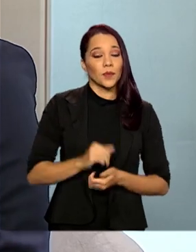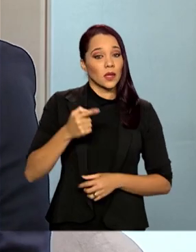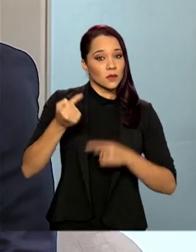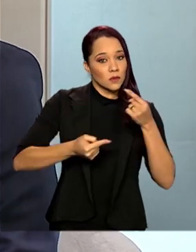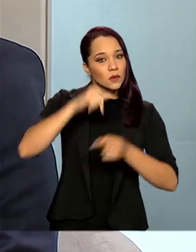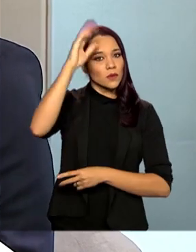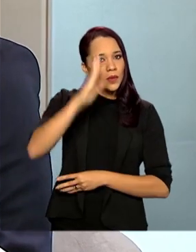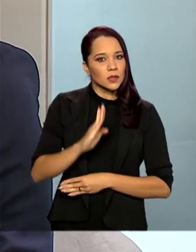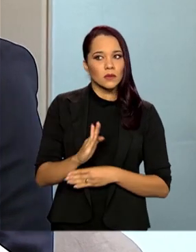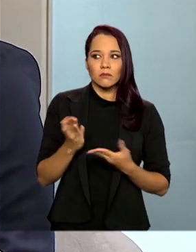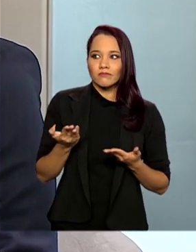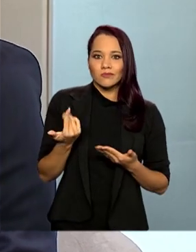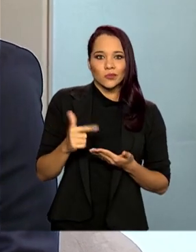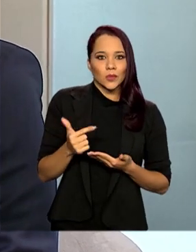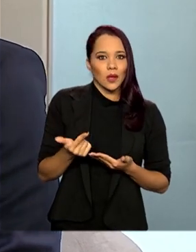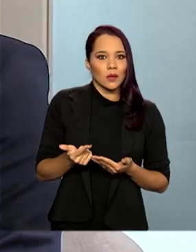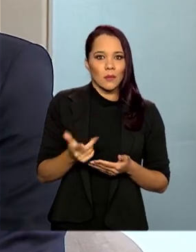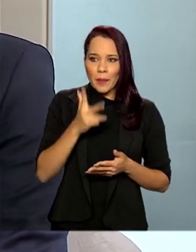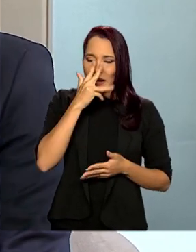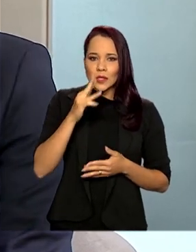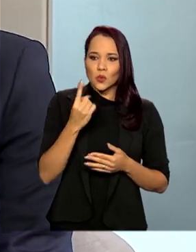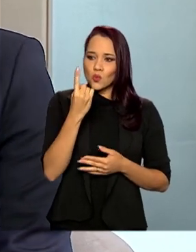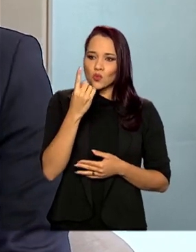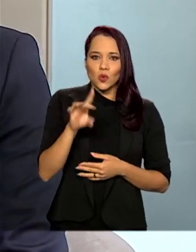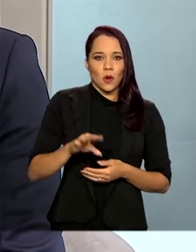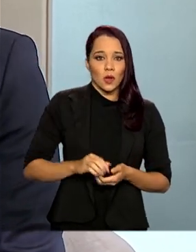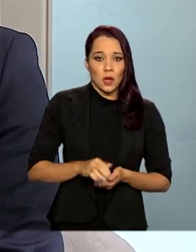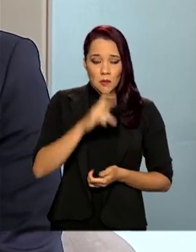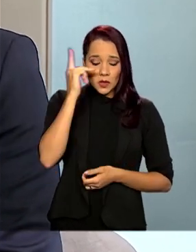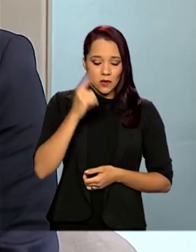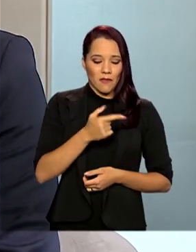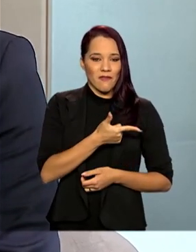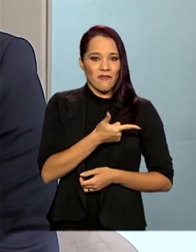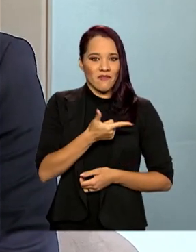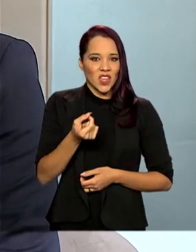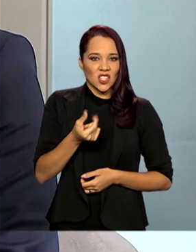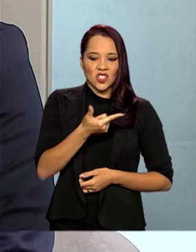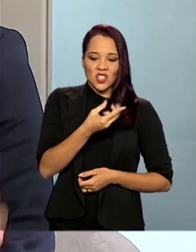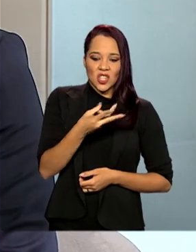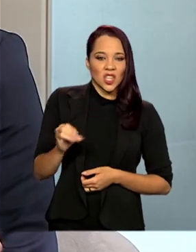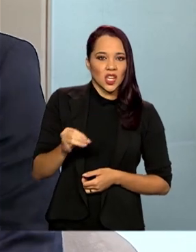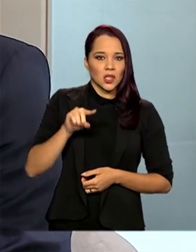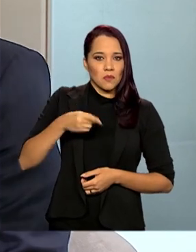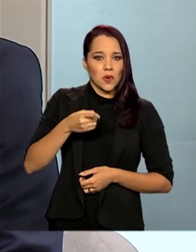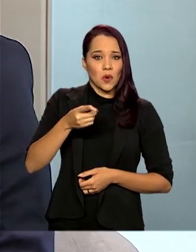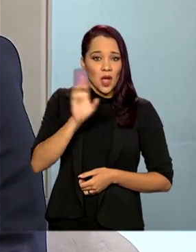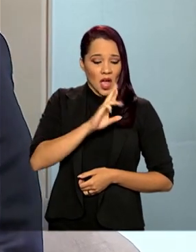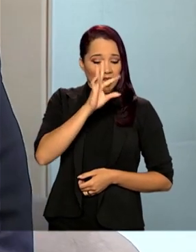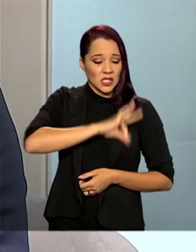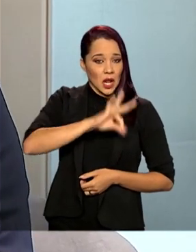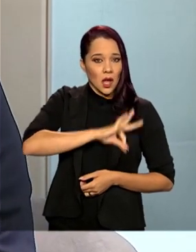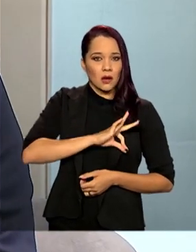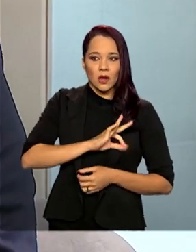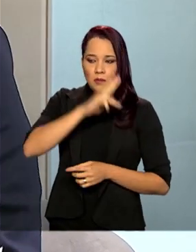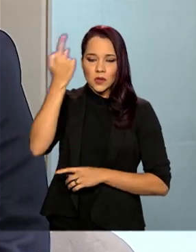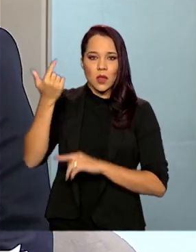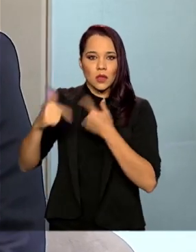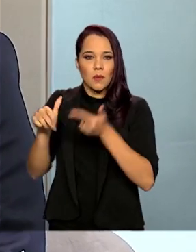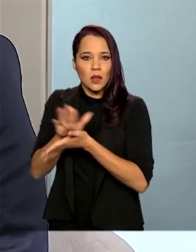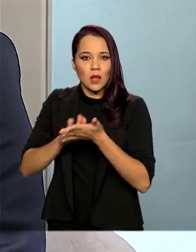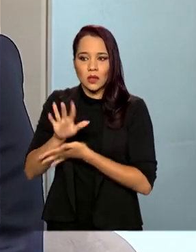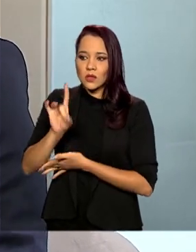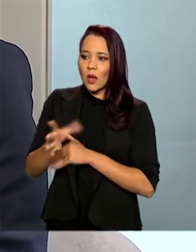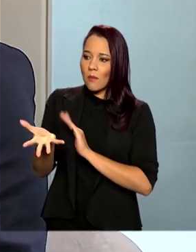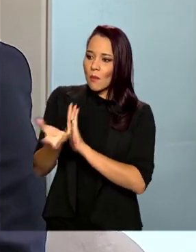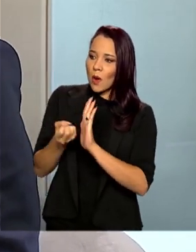no Brasil praticamente não é feita, como se fosse a mesma coisa, alguém que vive com 10, 20, 30 mil reais do seu salário e daquela pessoa que não trabalha e ela